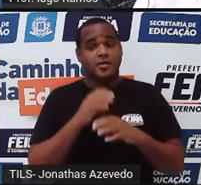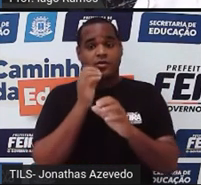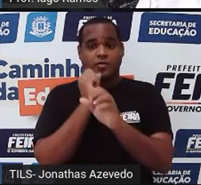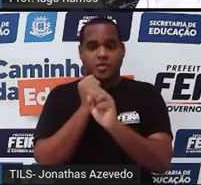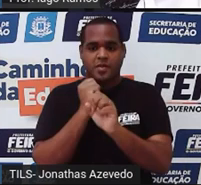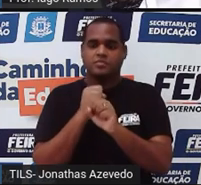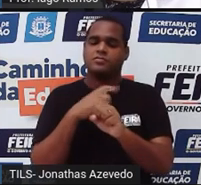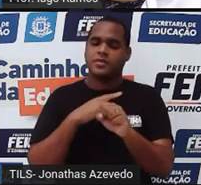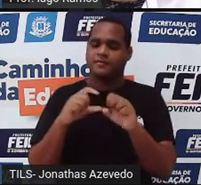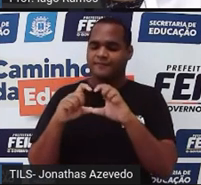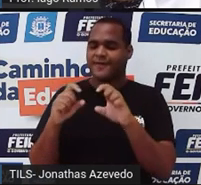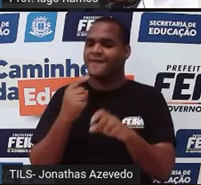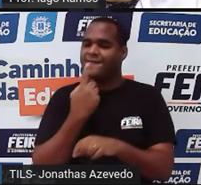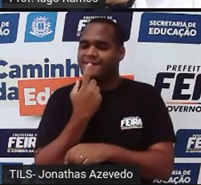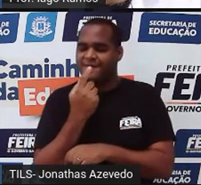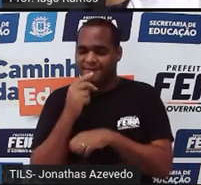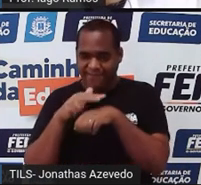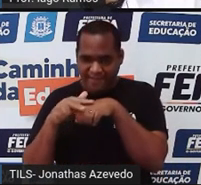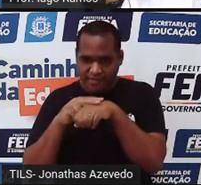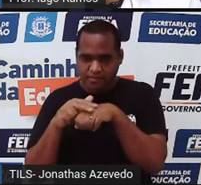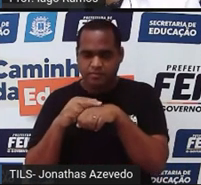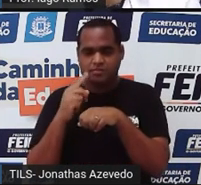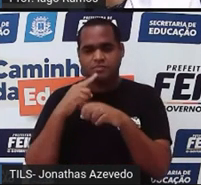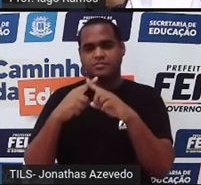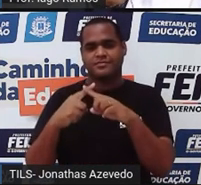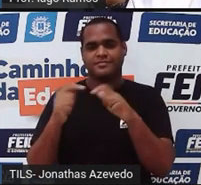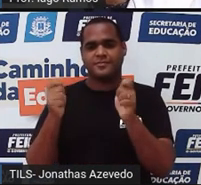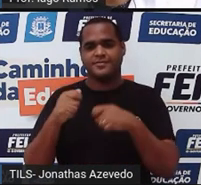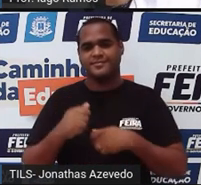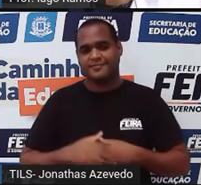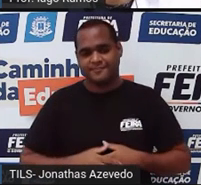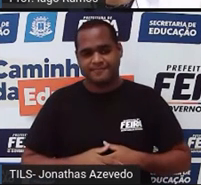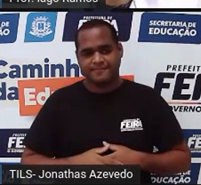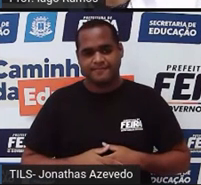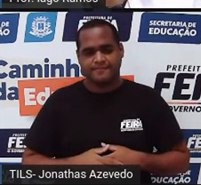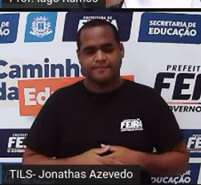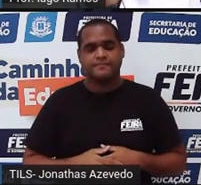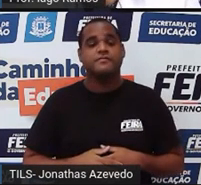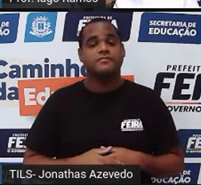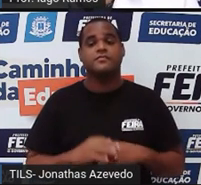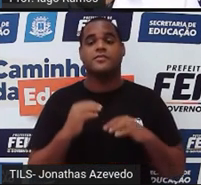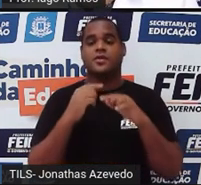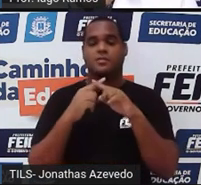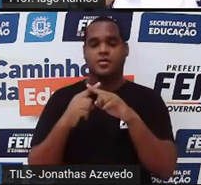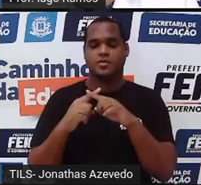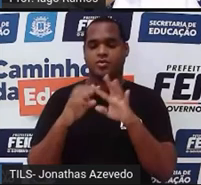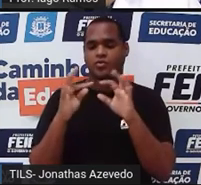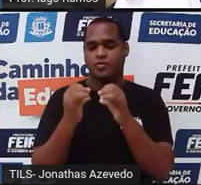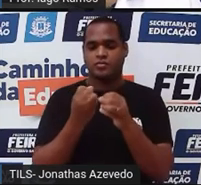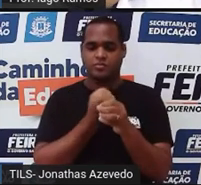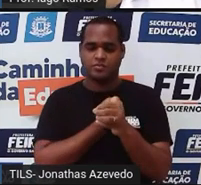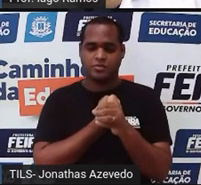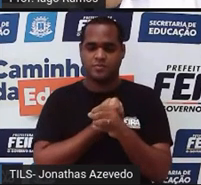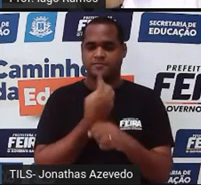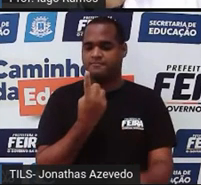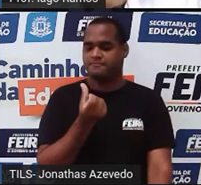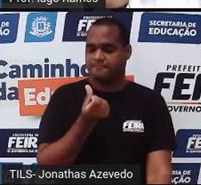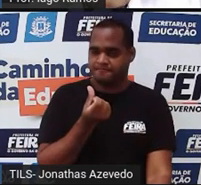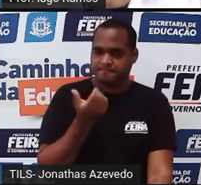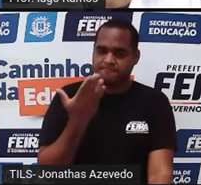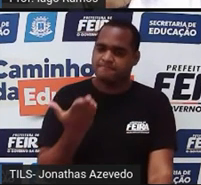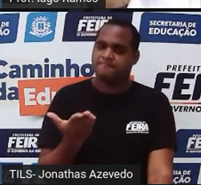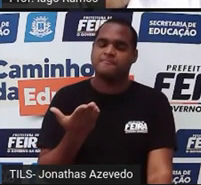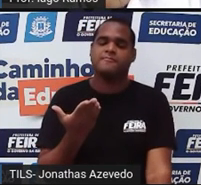números ali grifados em verdes numa multiplicação, tá bom? Escrevendo ali é uma multiplicação de todos os números 26, né?